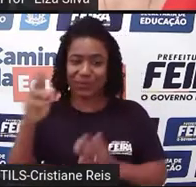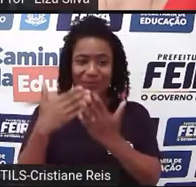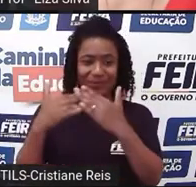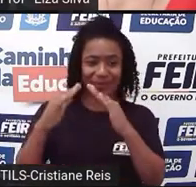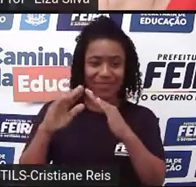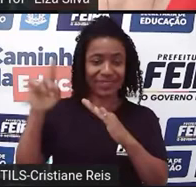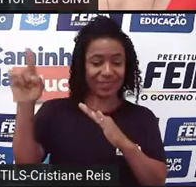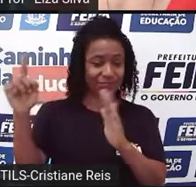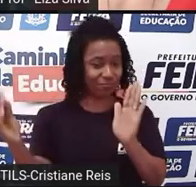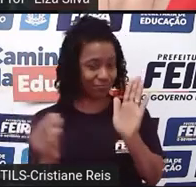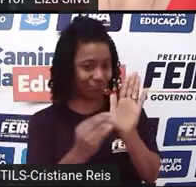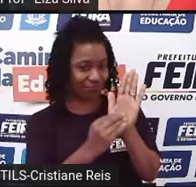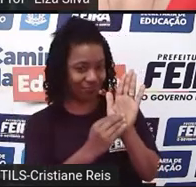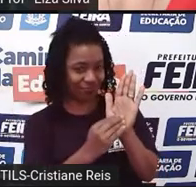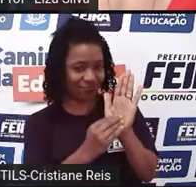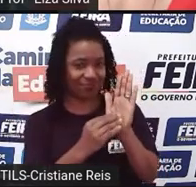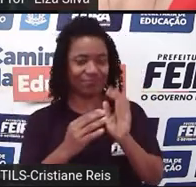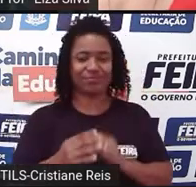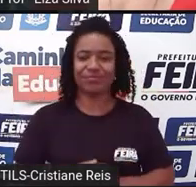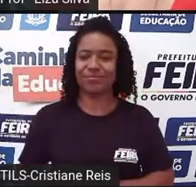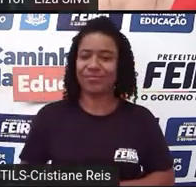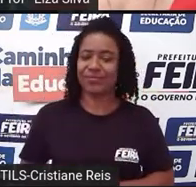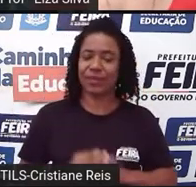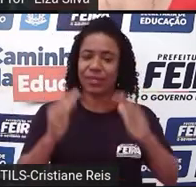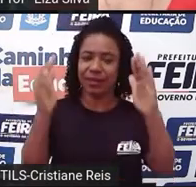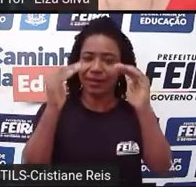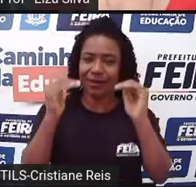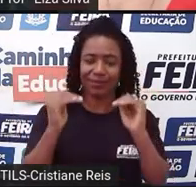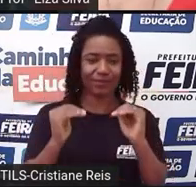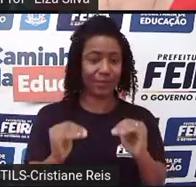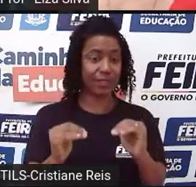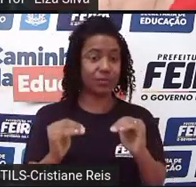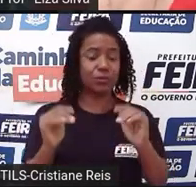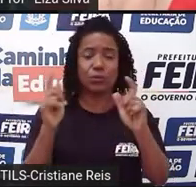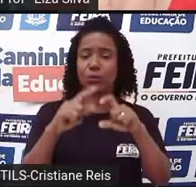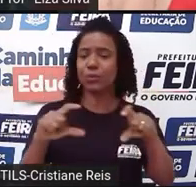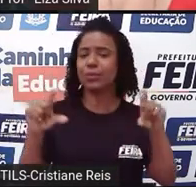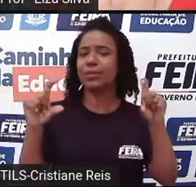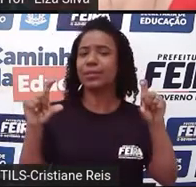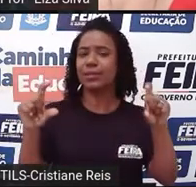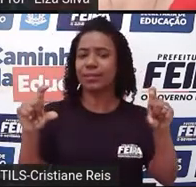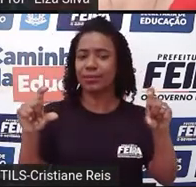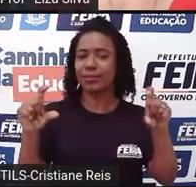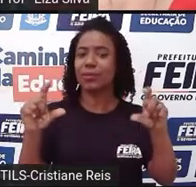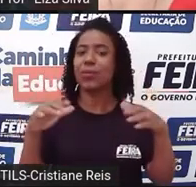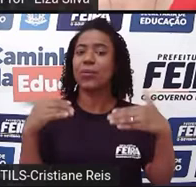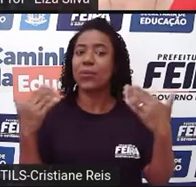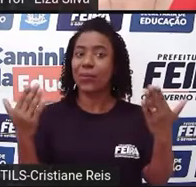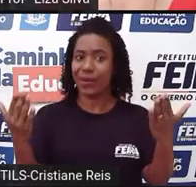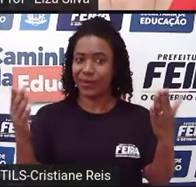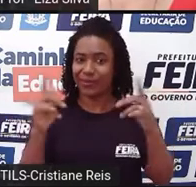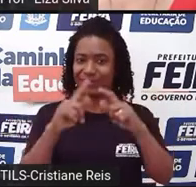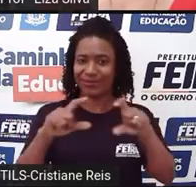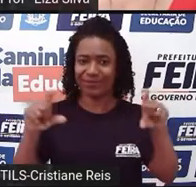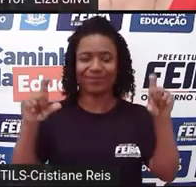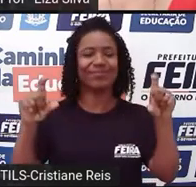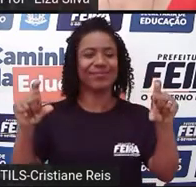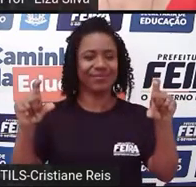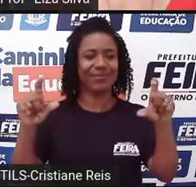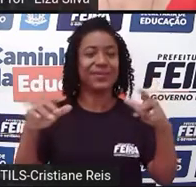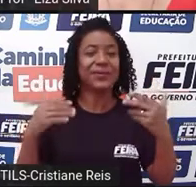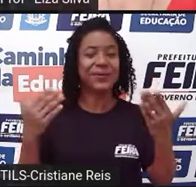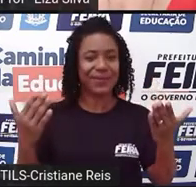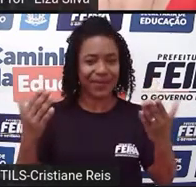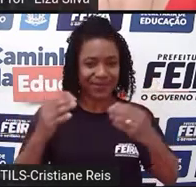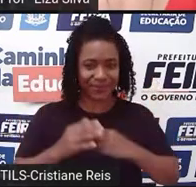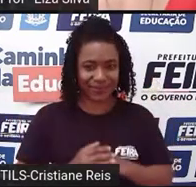professora da escola. Abaixo do cabeçalho, vamos especificar o tema, o assunto do dia de